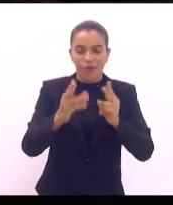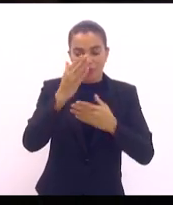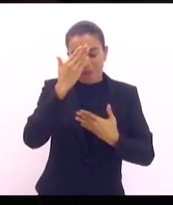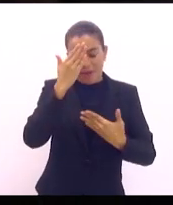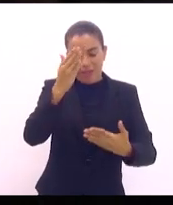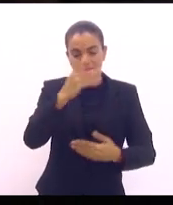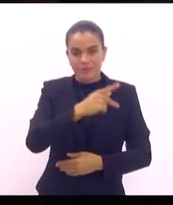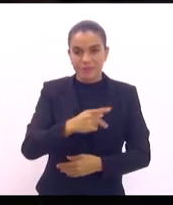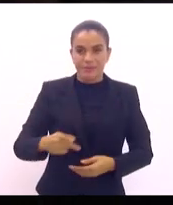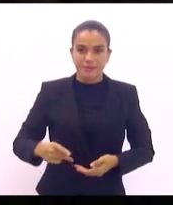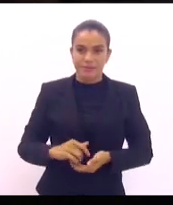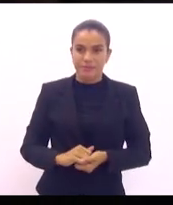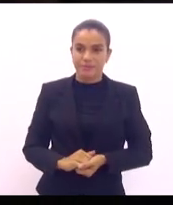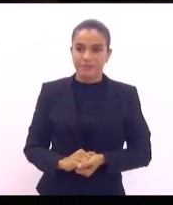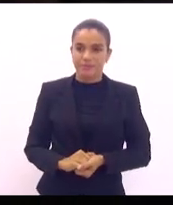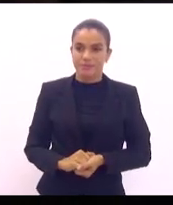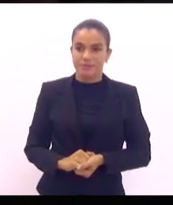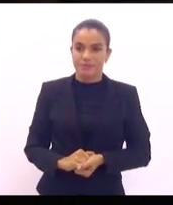senhor presidente.